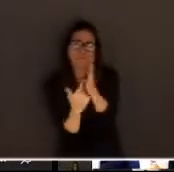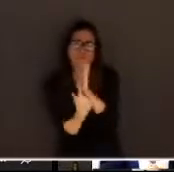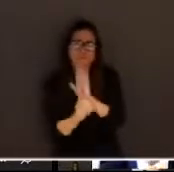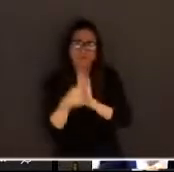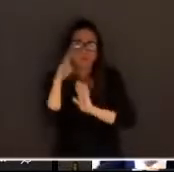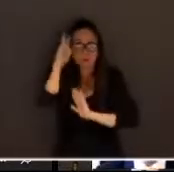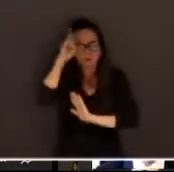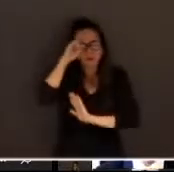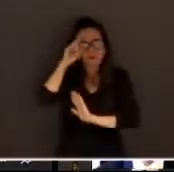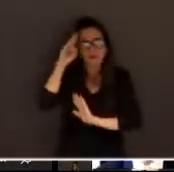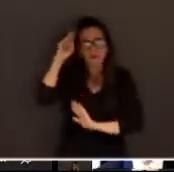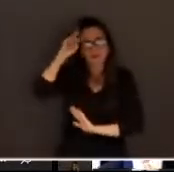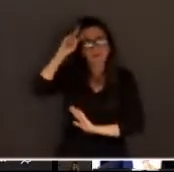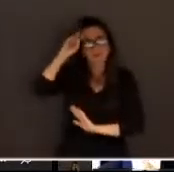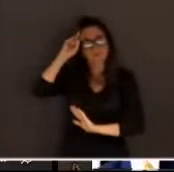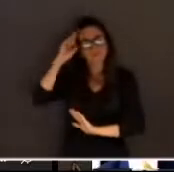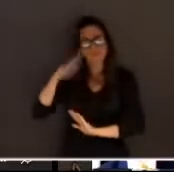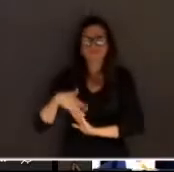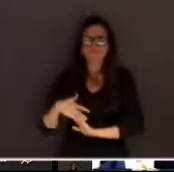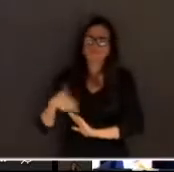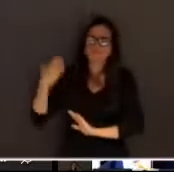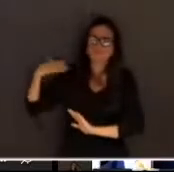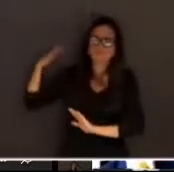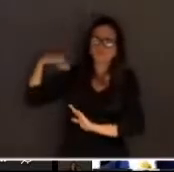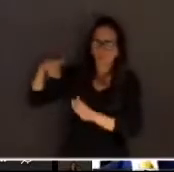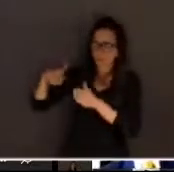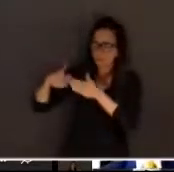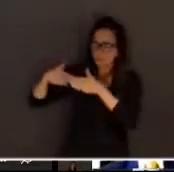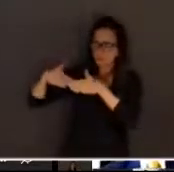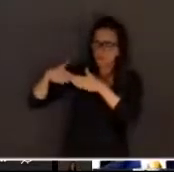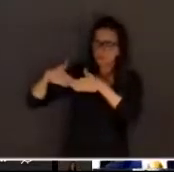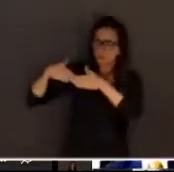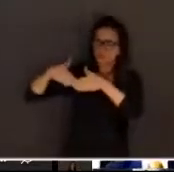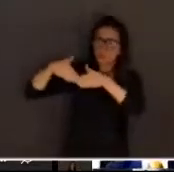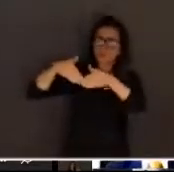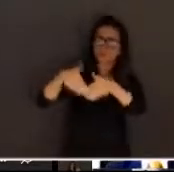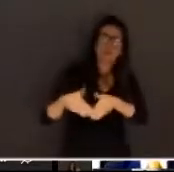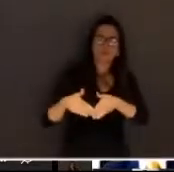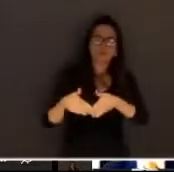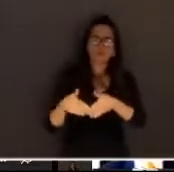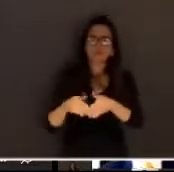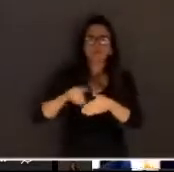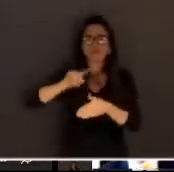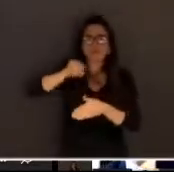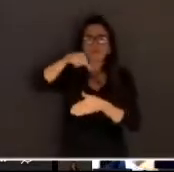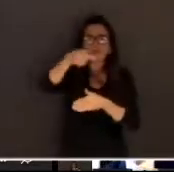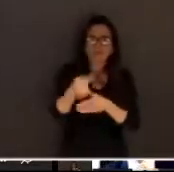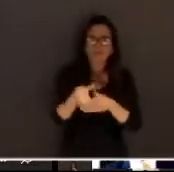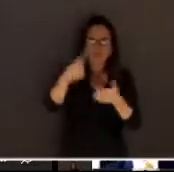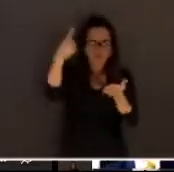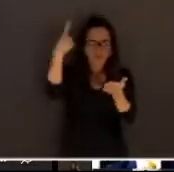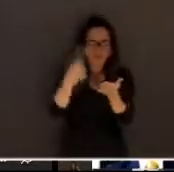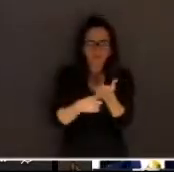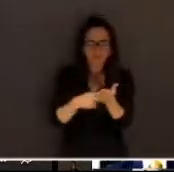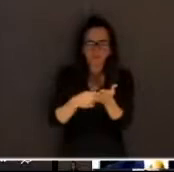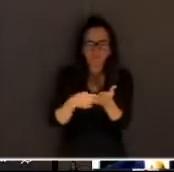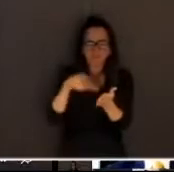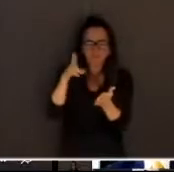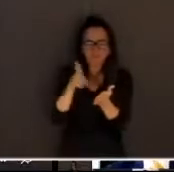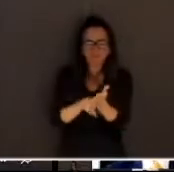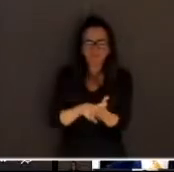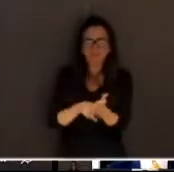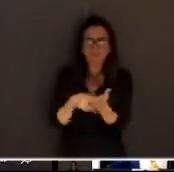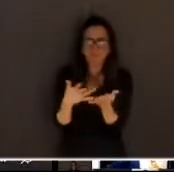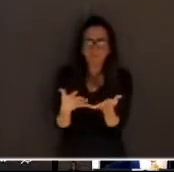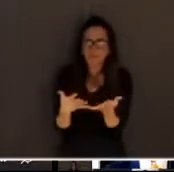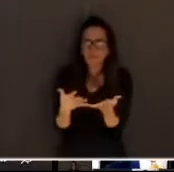pouco a história do velho navegador, experiente navegador que depois de cumprir grandes expedições marítimas